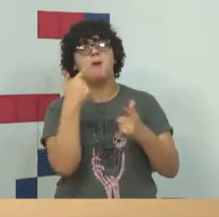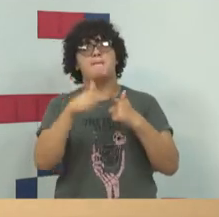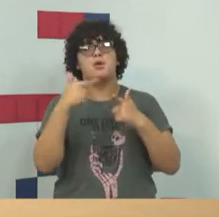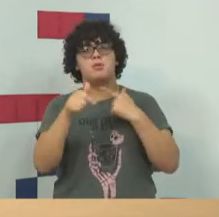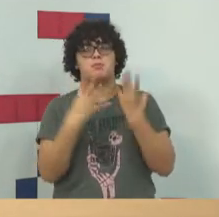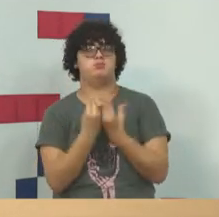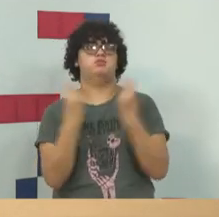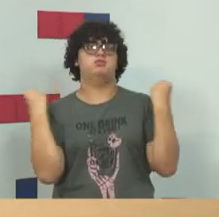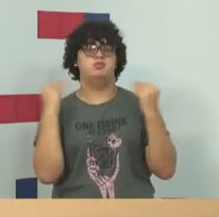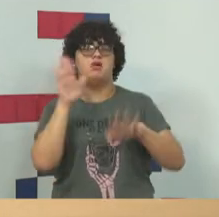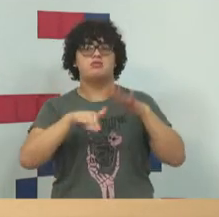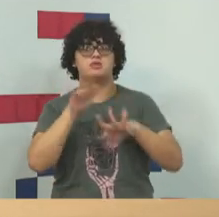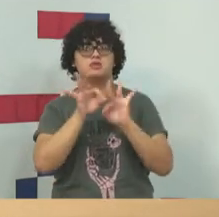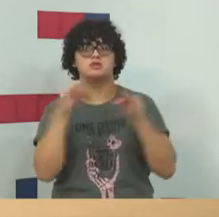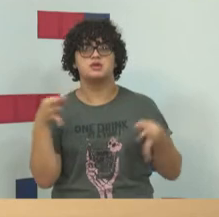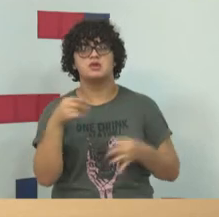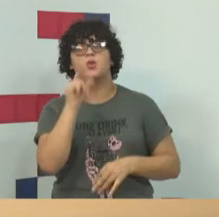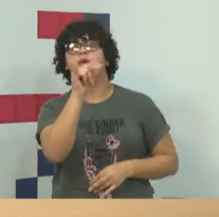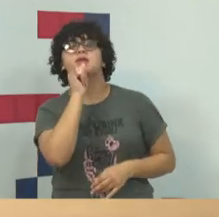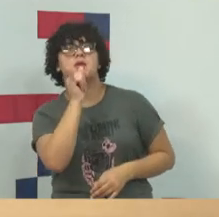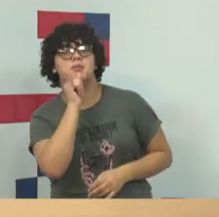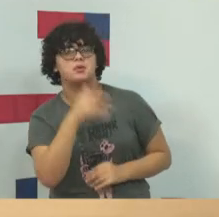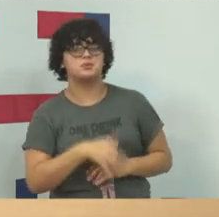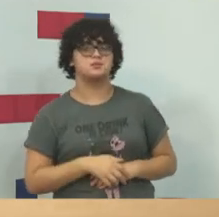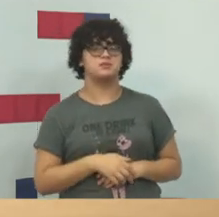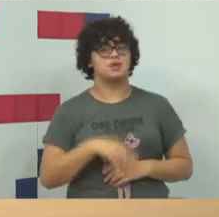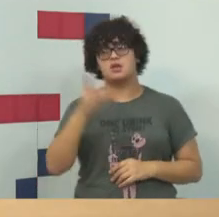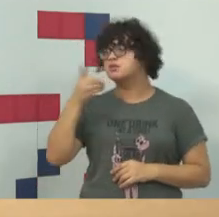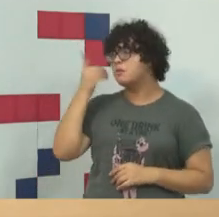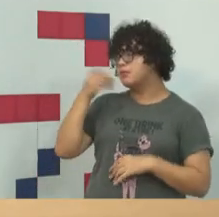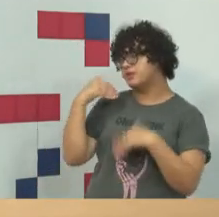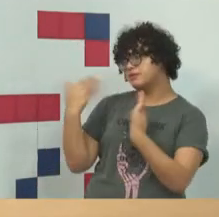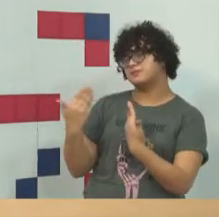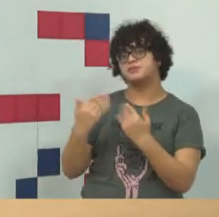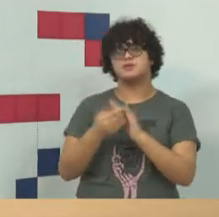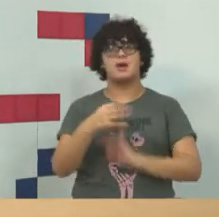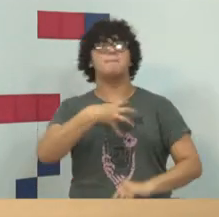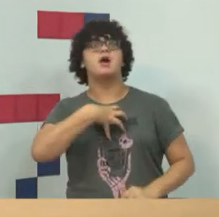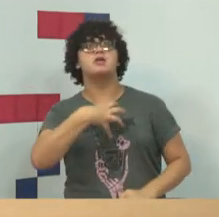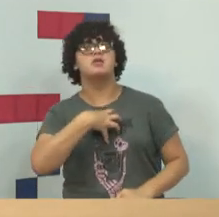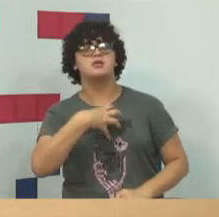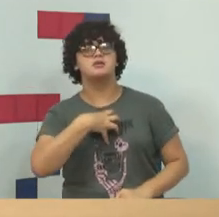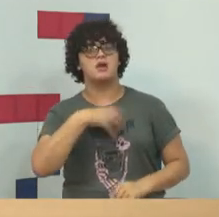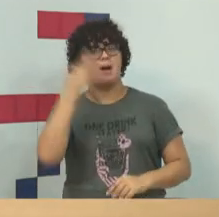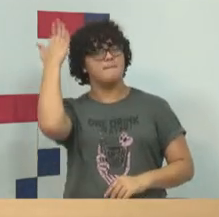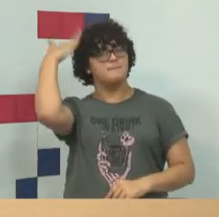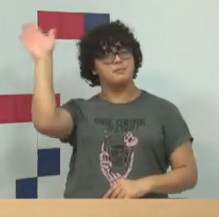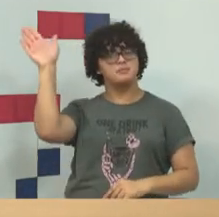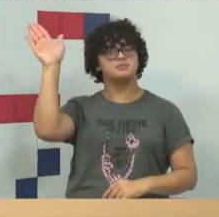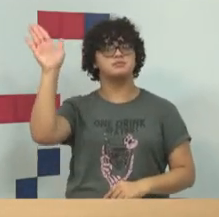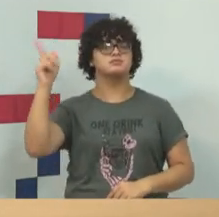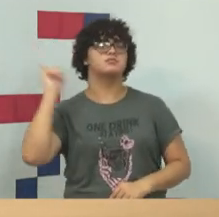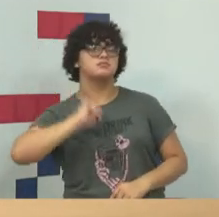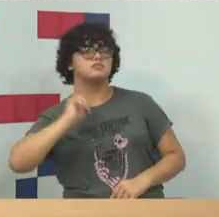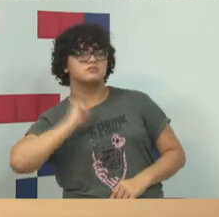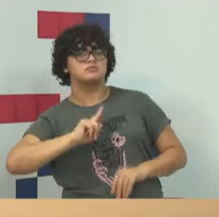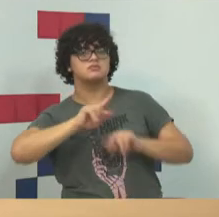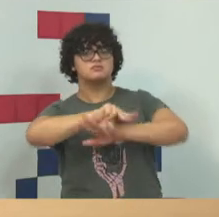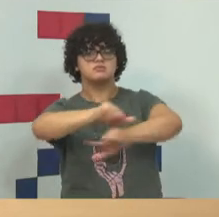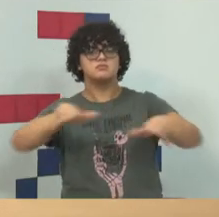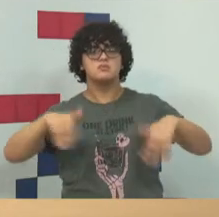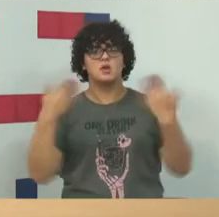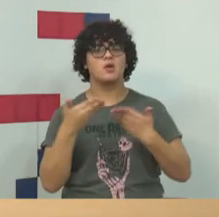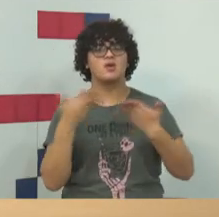desde coisas simplórias, como, por exemplo, deputado, Bahia, Pará, Mato Grosso, as assembleias